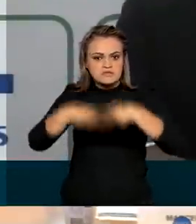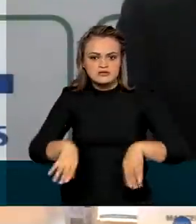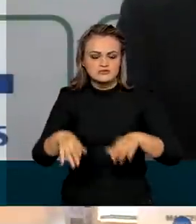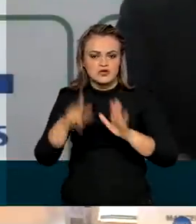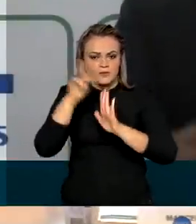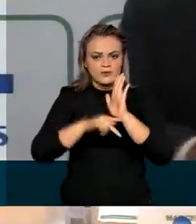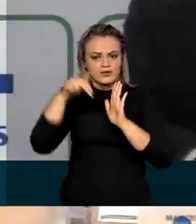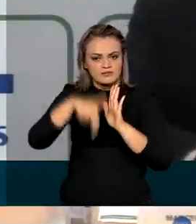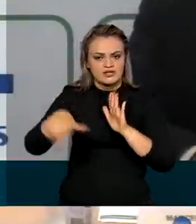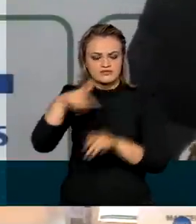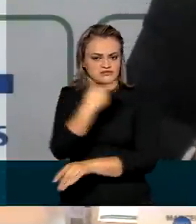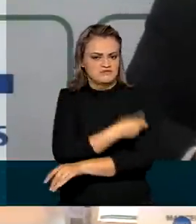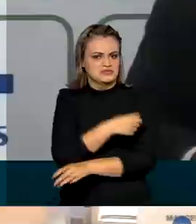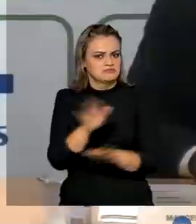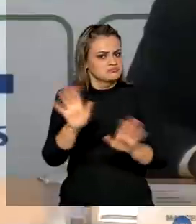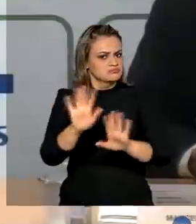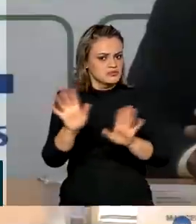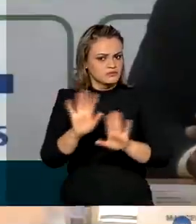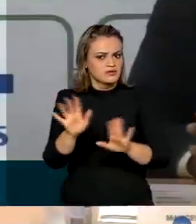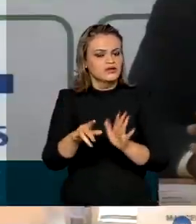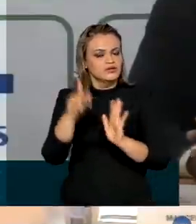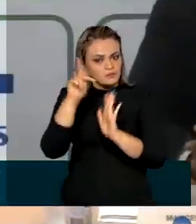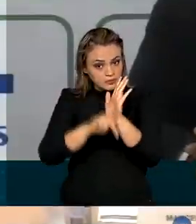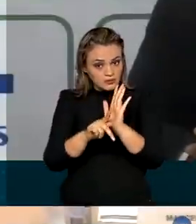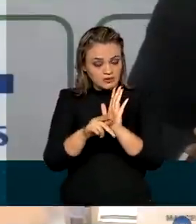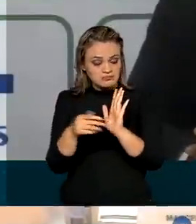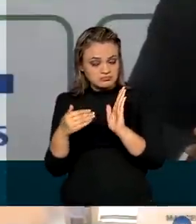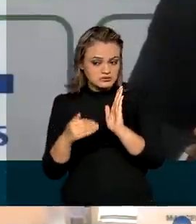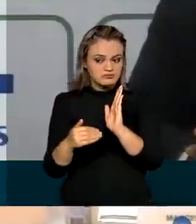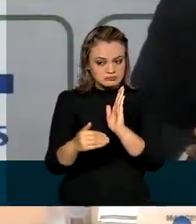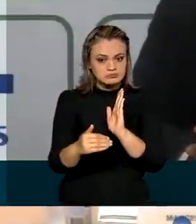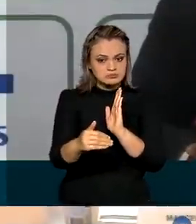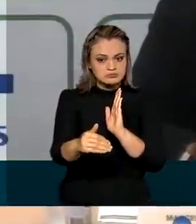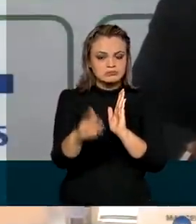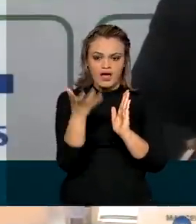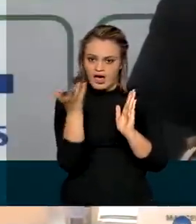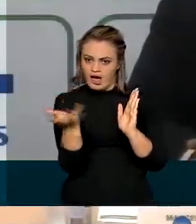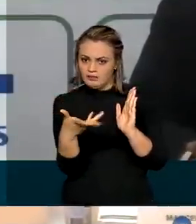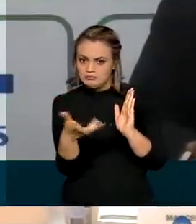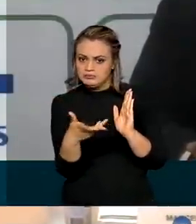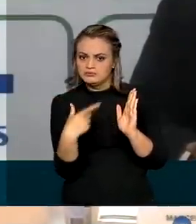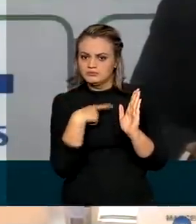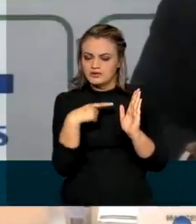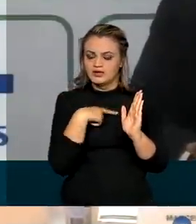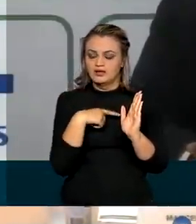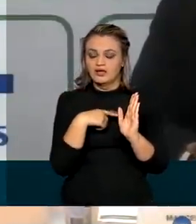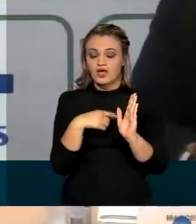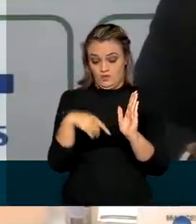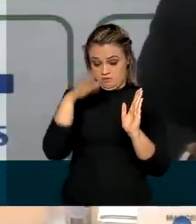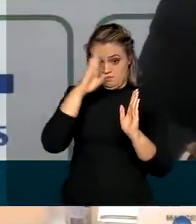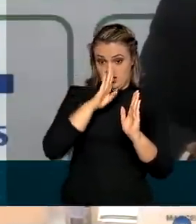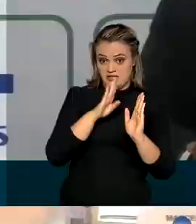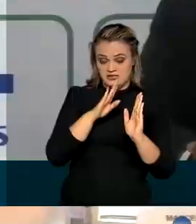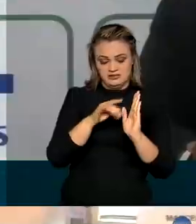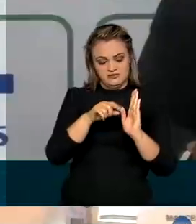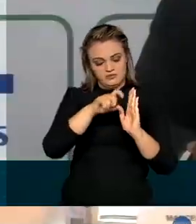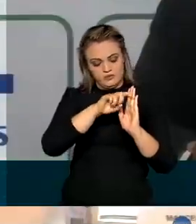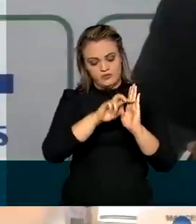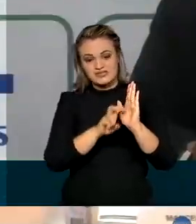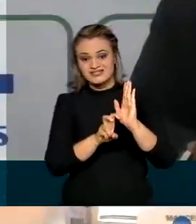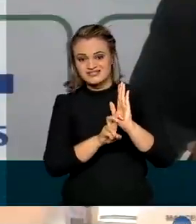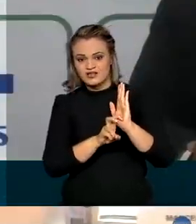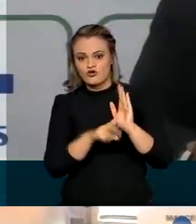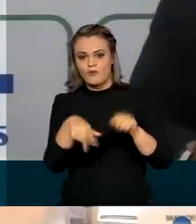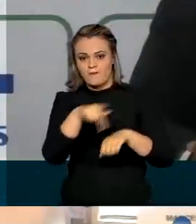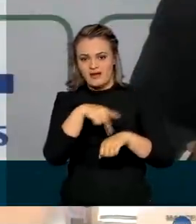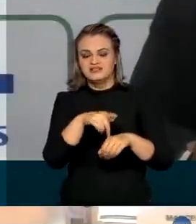Imunização, que já caminha de uma maneira celere, sendo o Brasil um dos cinco países que